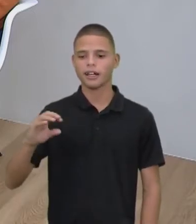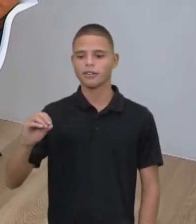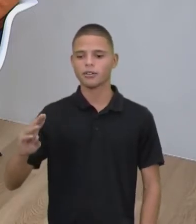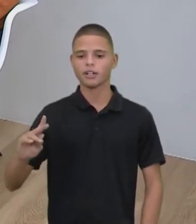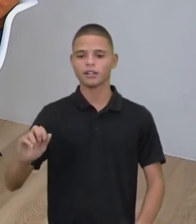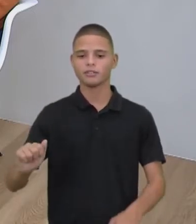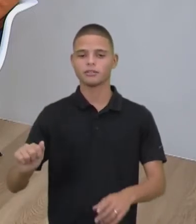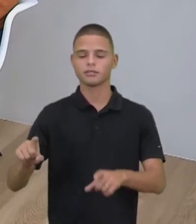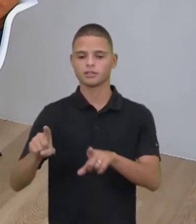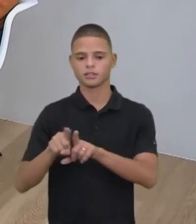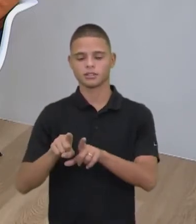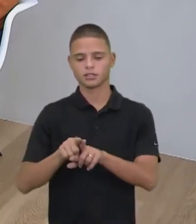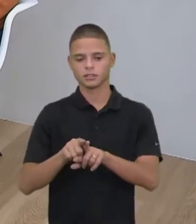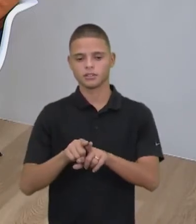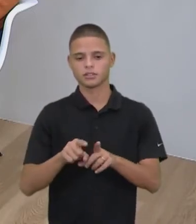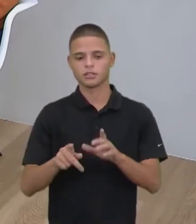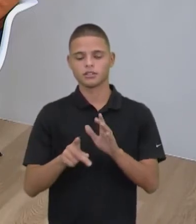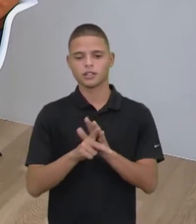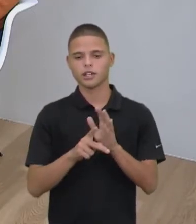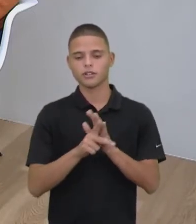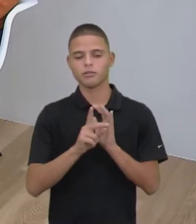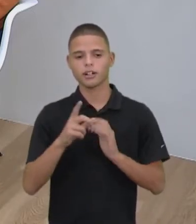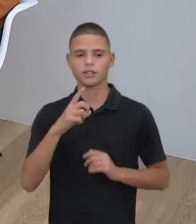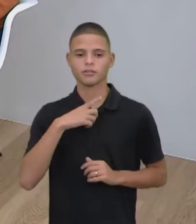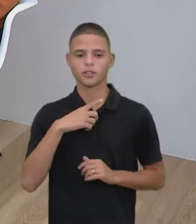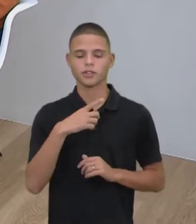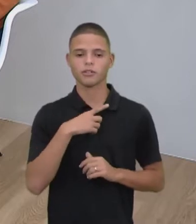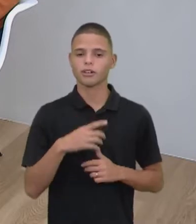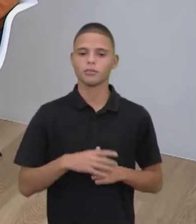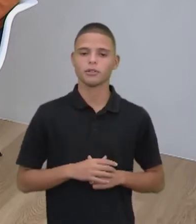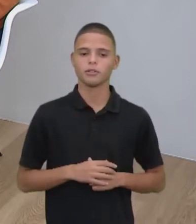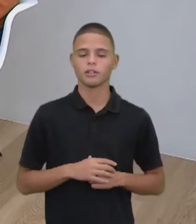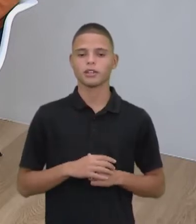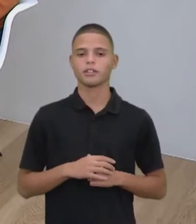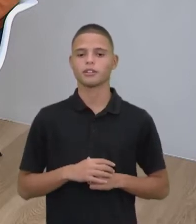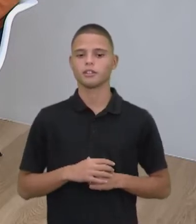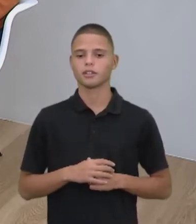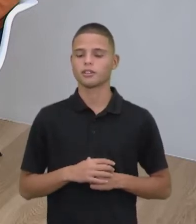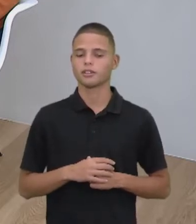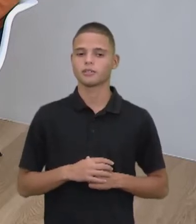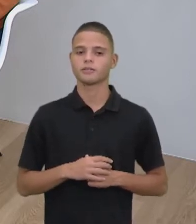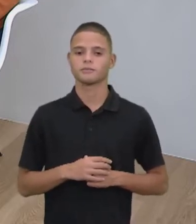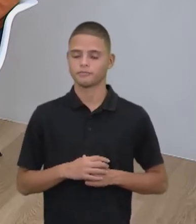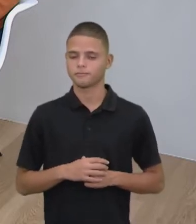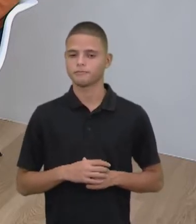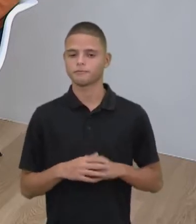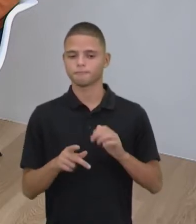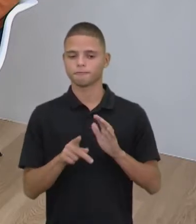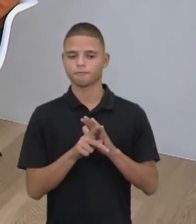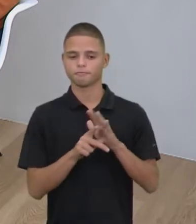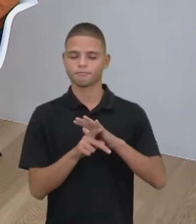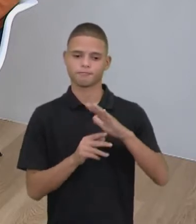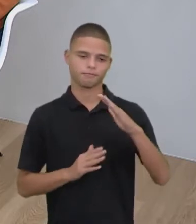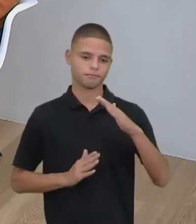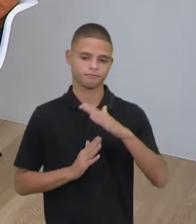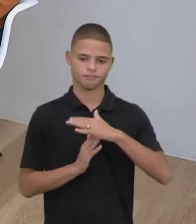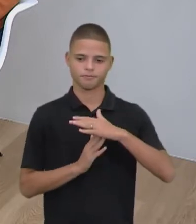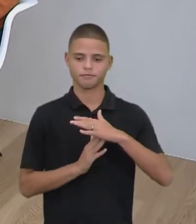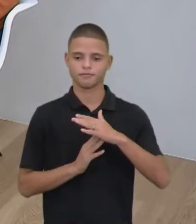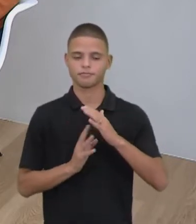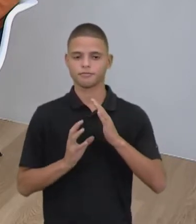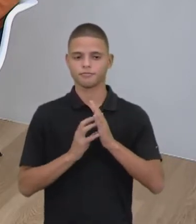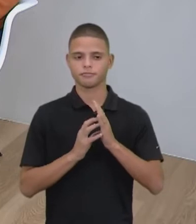interfere nesse meio ambiente, né? E o quanto, por exemplo, essa interferência pode